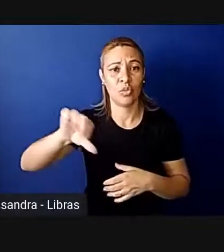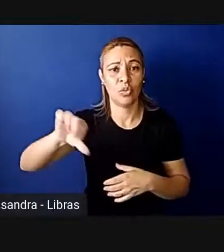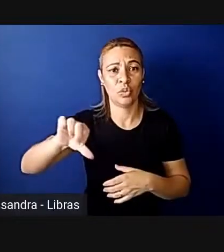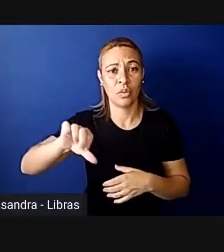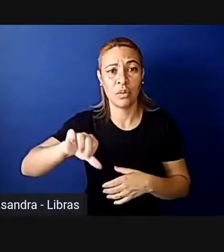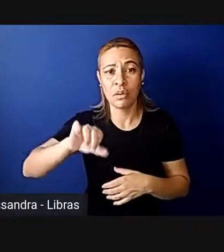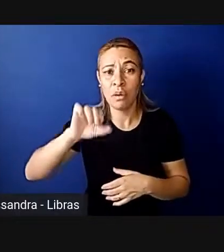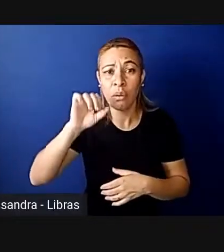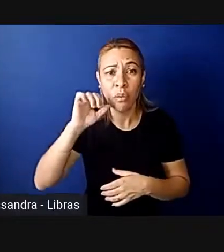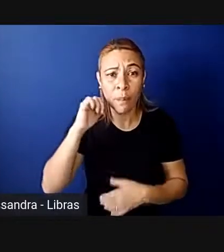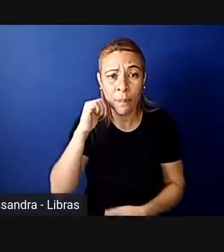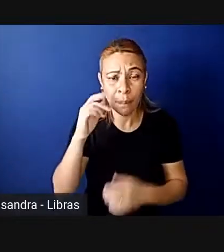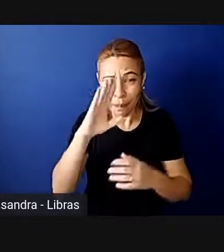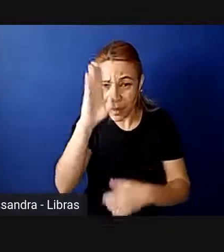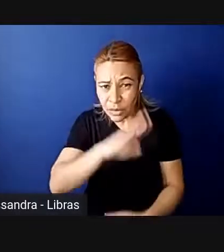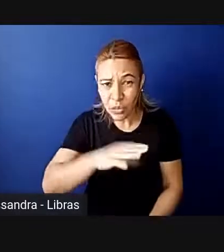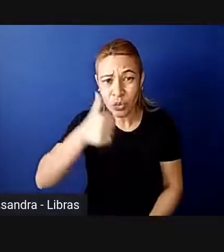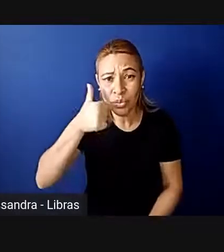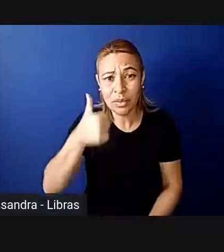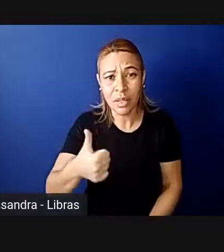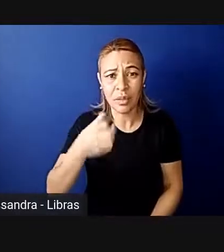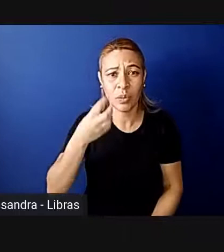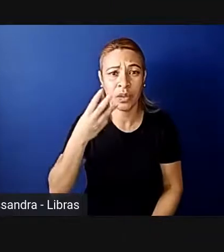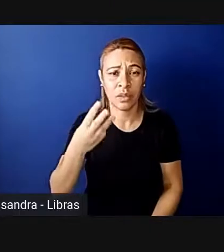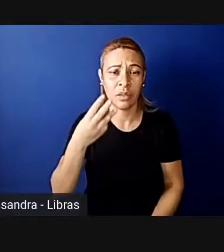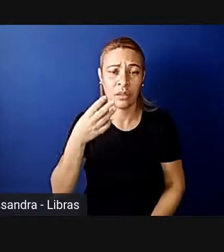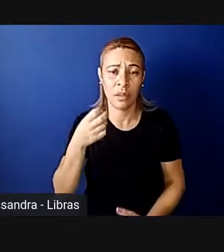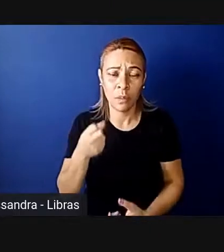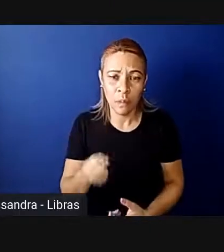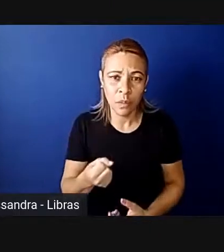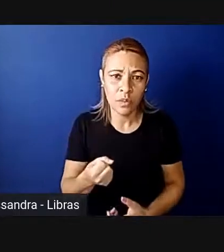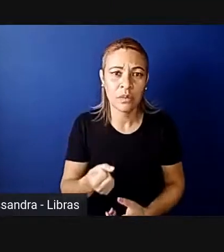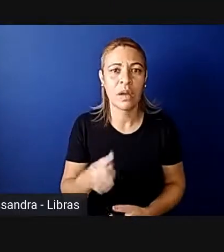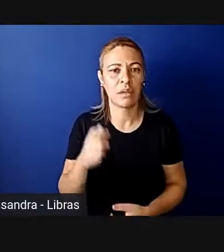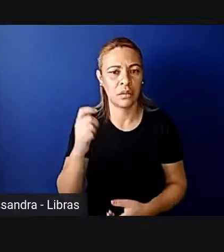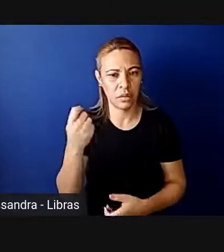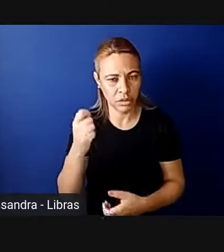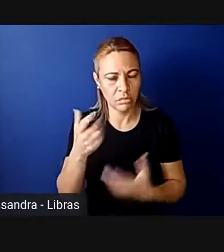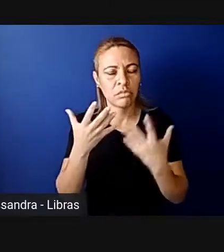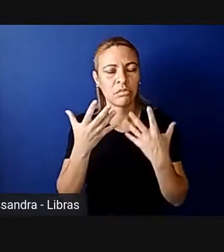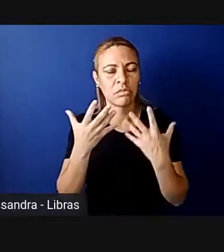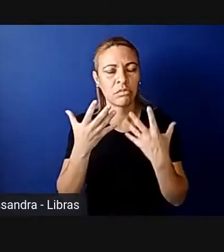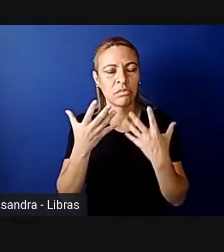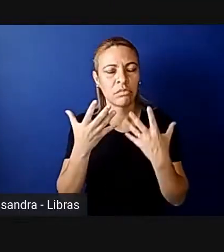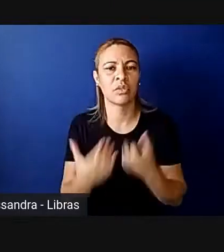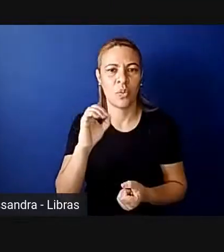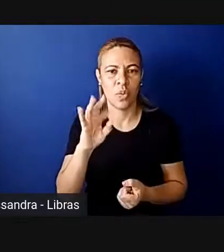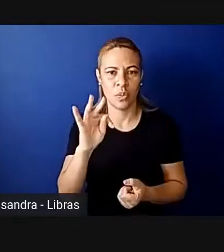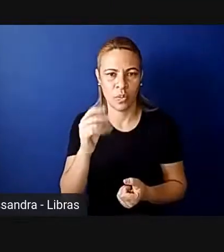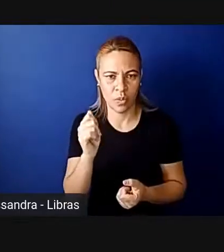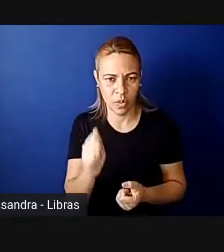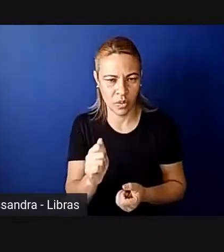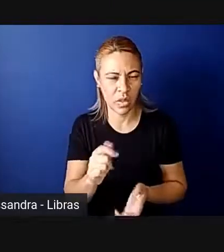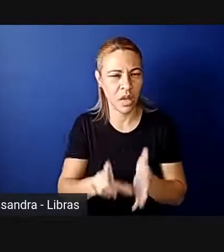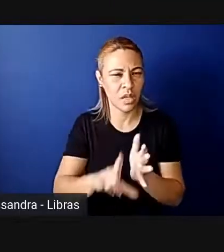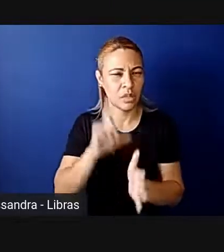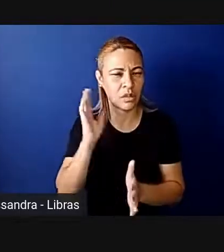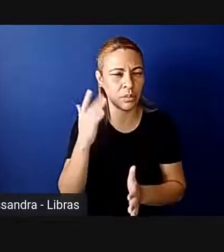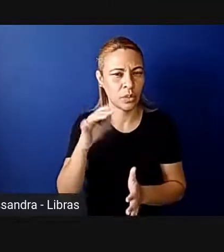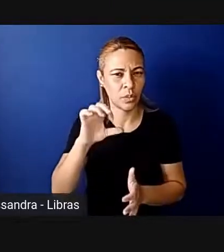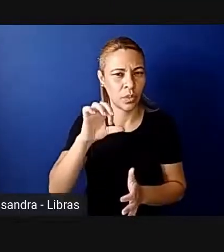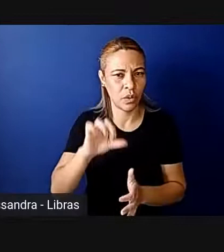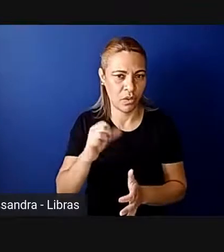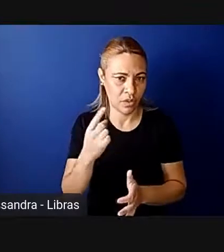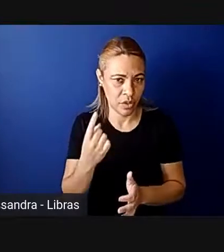138. E a Argentina adotou as cotas realmente um pouquinho antes em 91, um pouquinho antes da